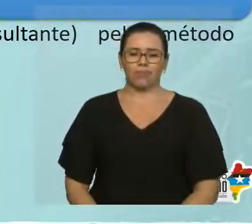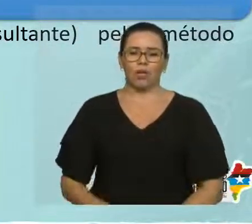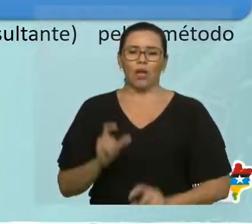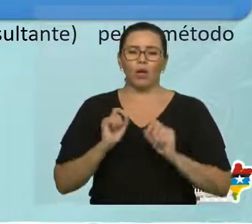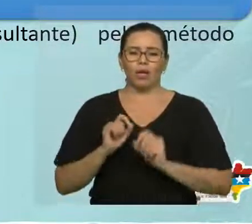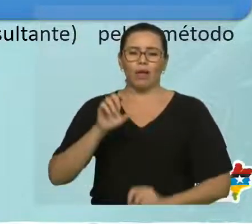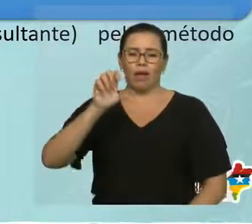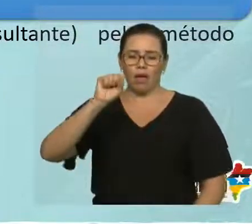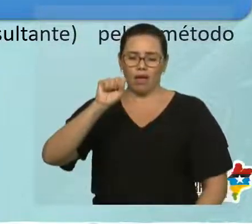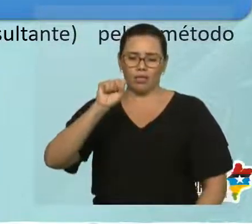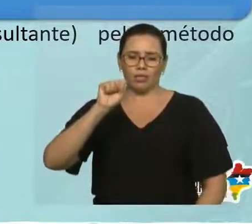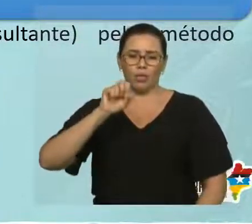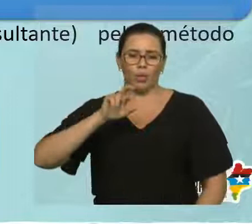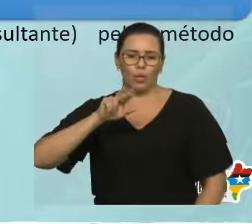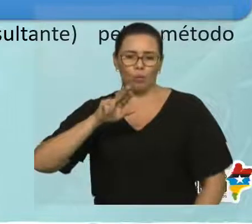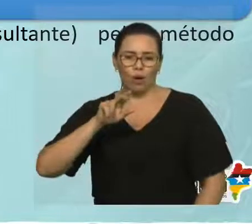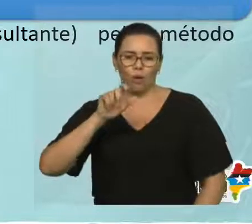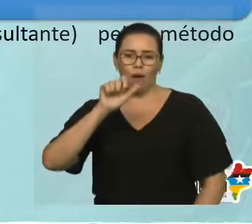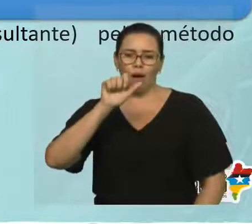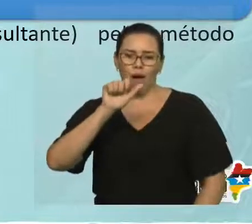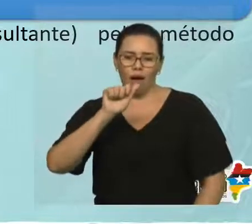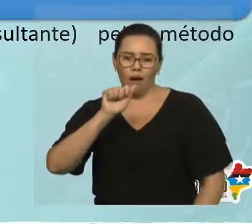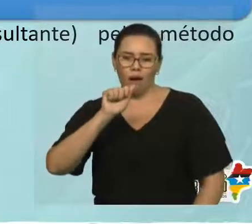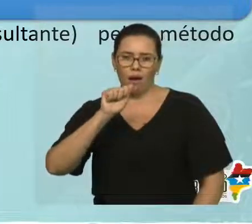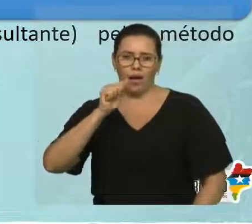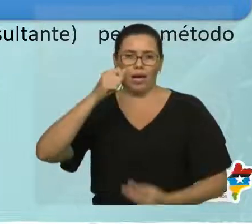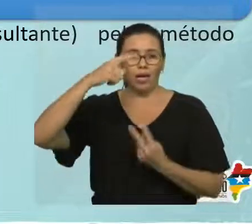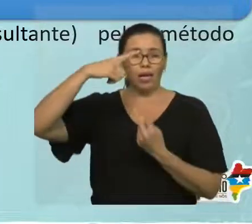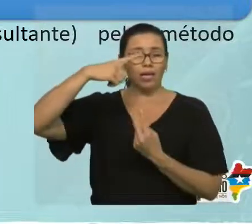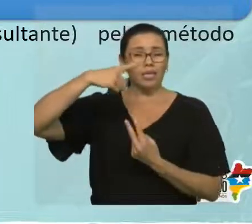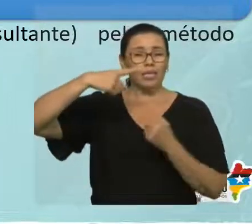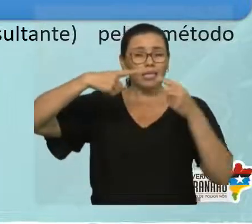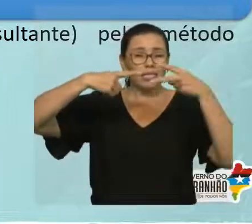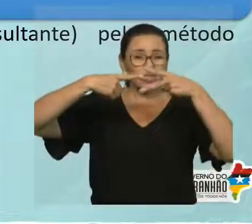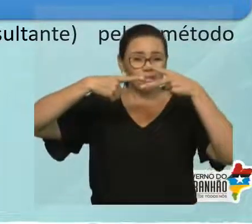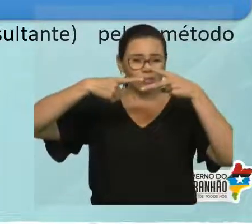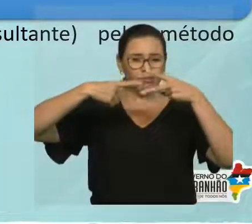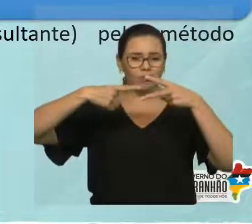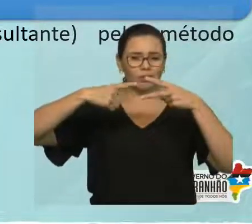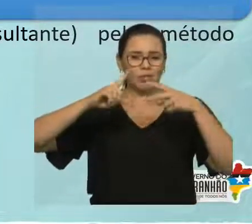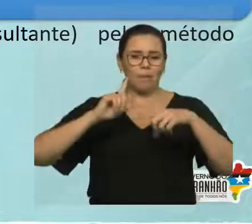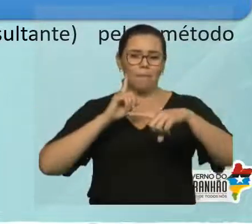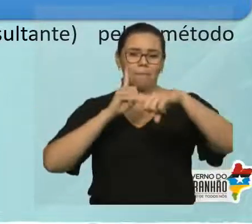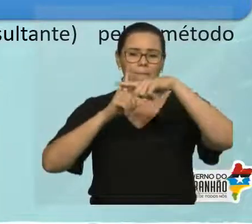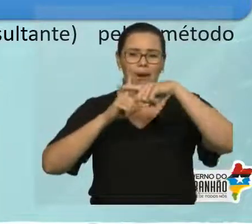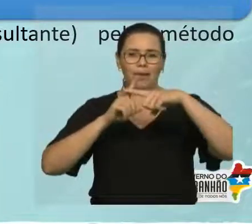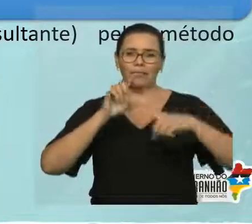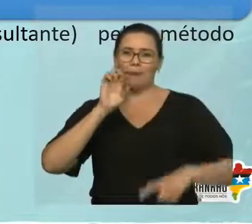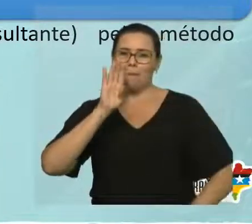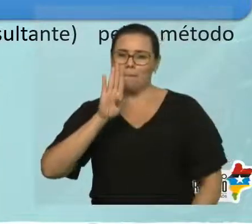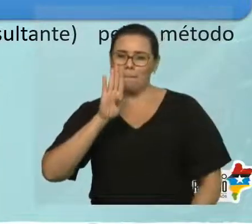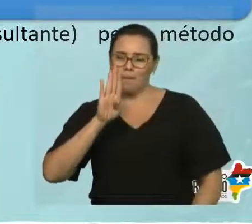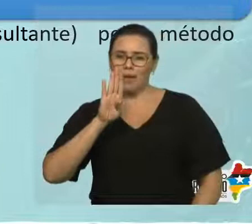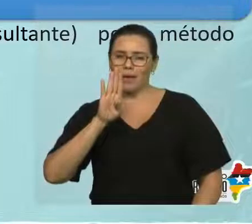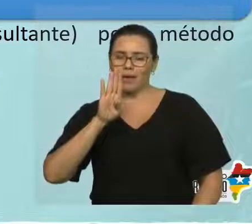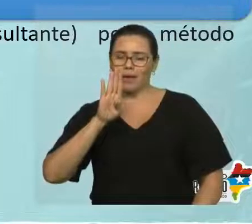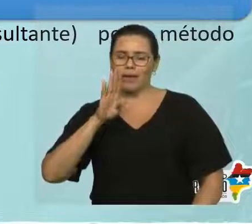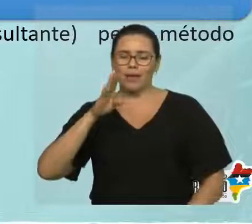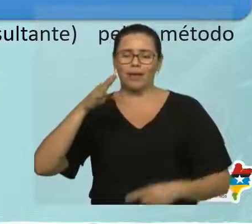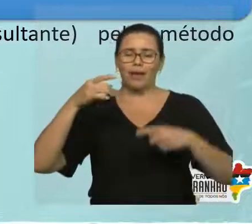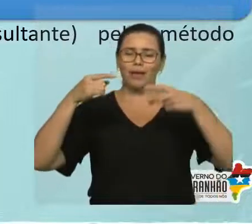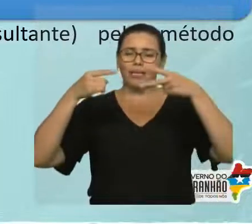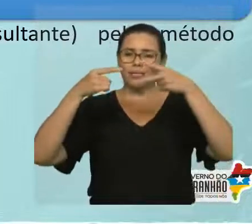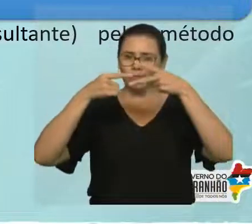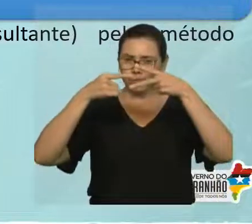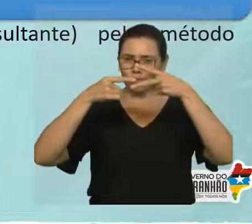a A setinha mais B setinha. Ou seja, é o vetor resultante que é o resultado da soma de A mais B. Isso aqui